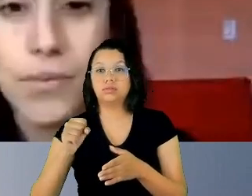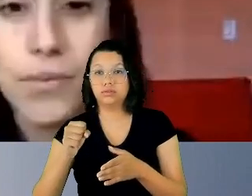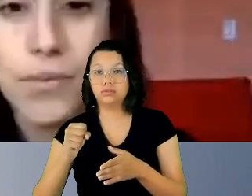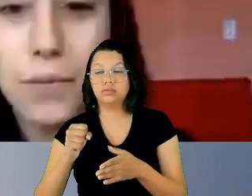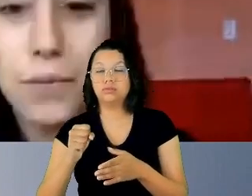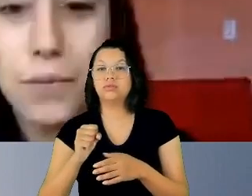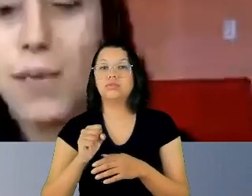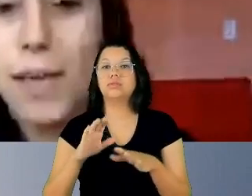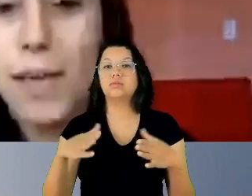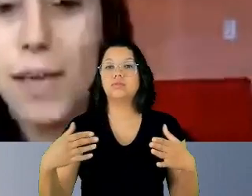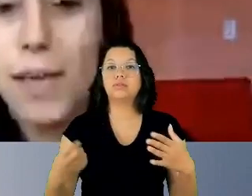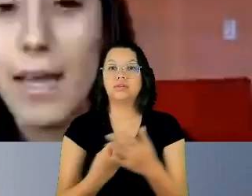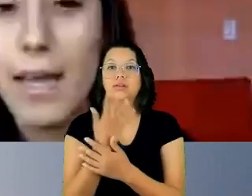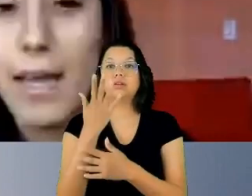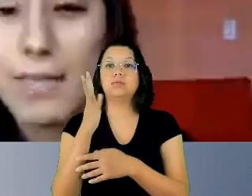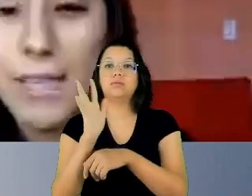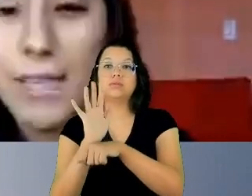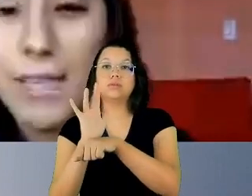de Fio, Fio.